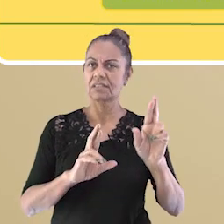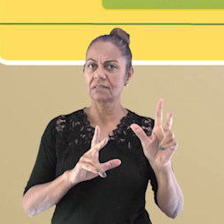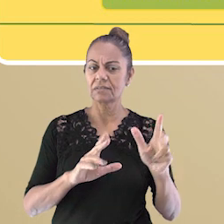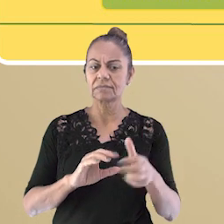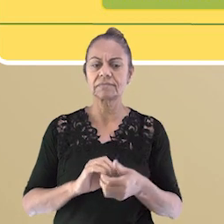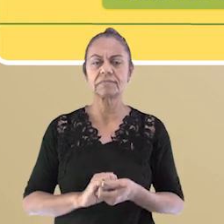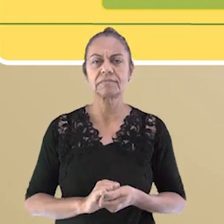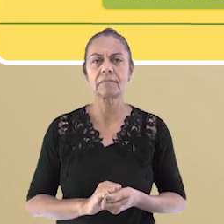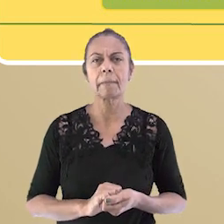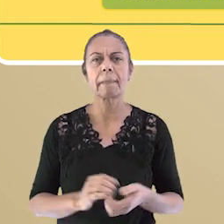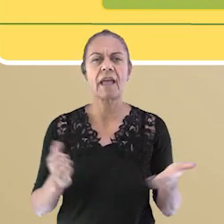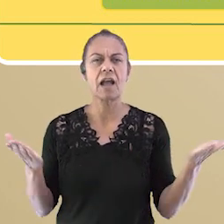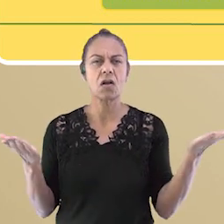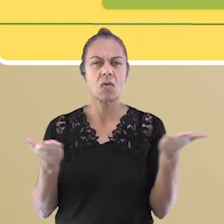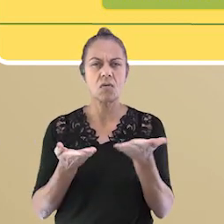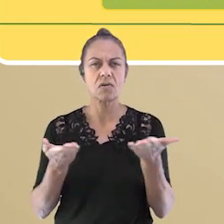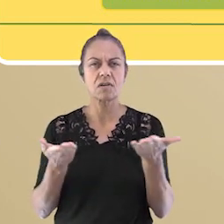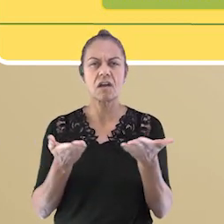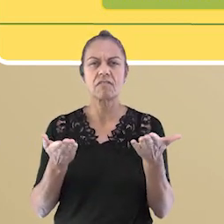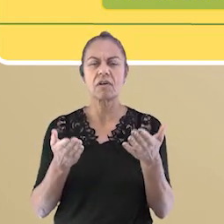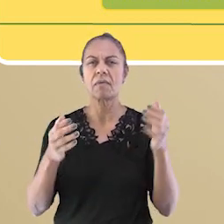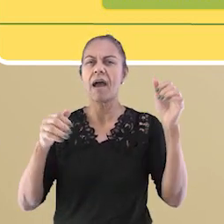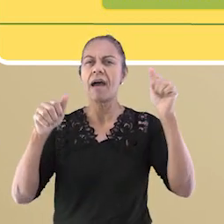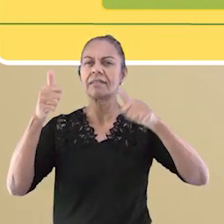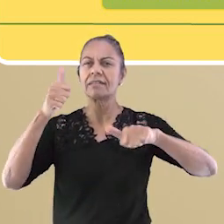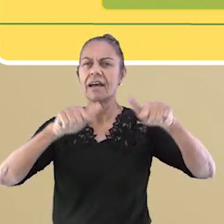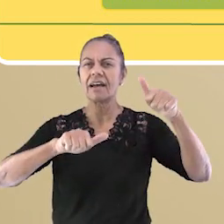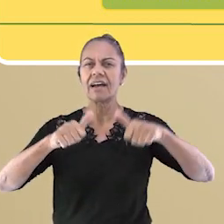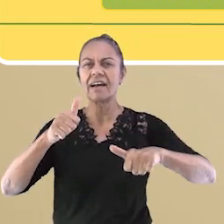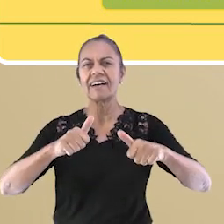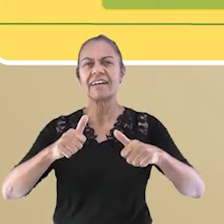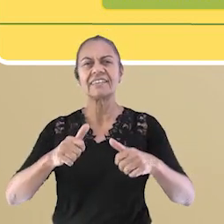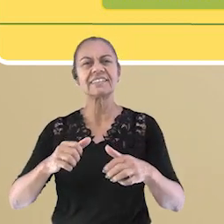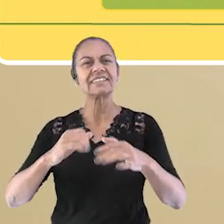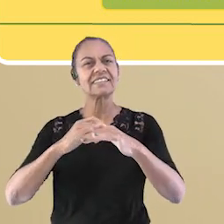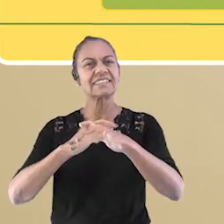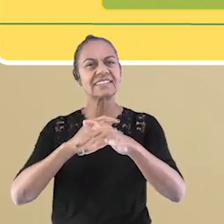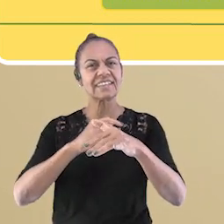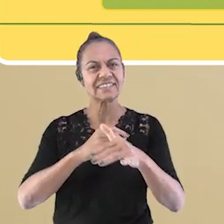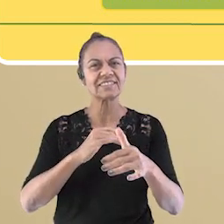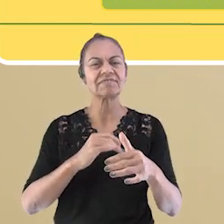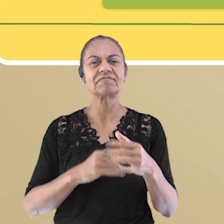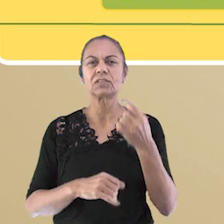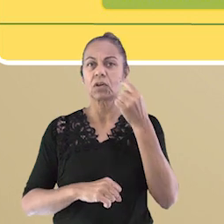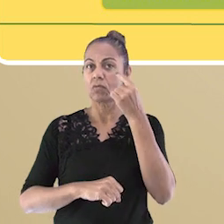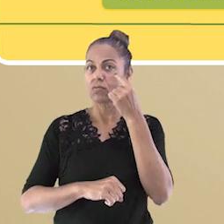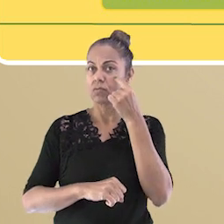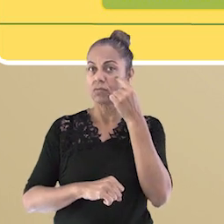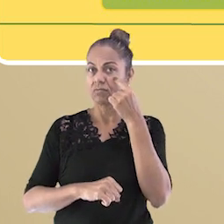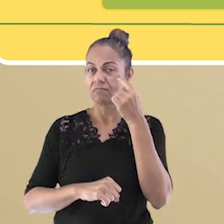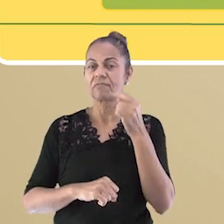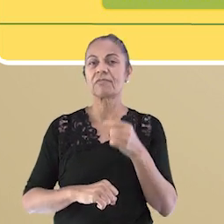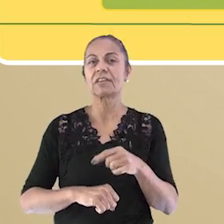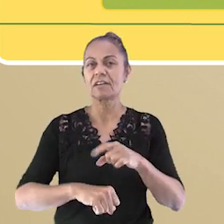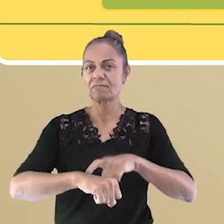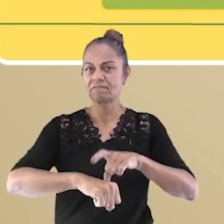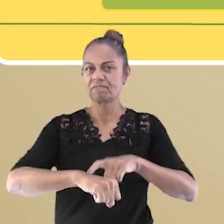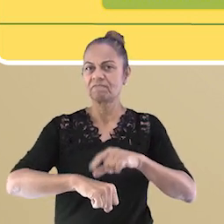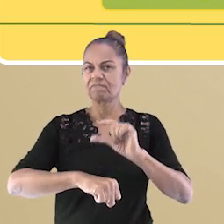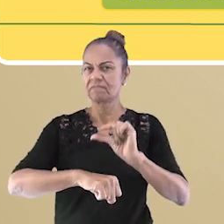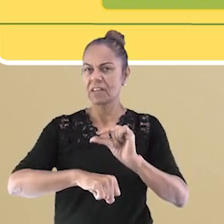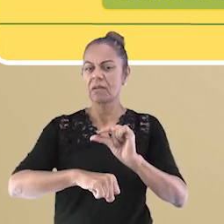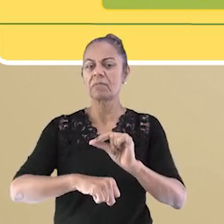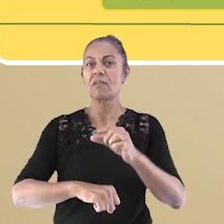Essas duas imagens são de lugares diferentes dentro de um mesmo município aqui da região metropolitana da Grande Vitória.